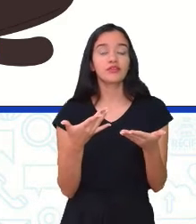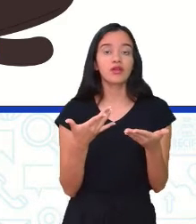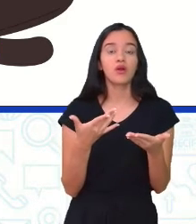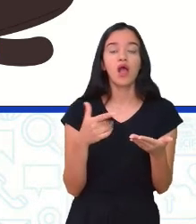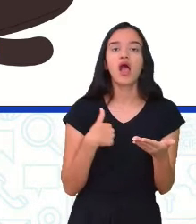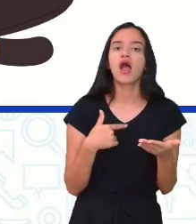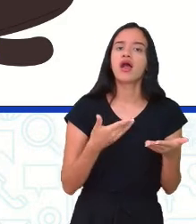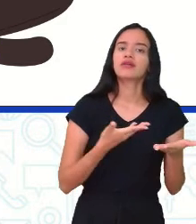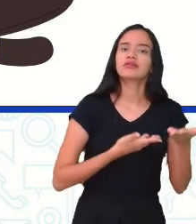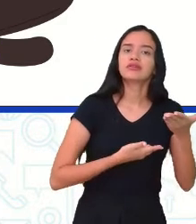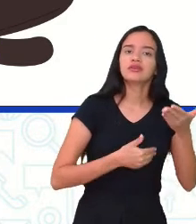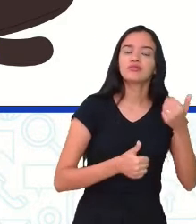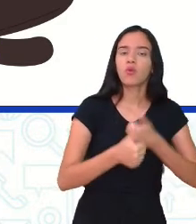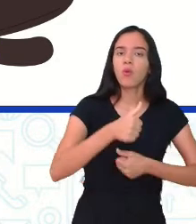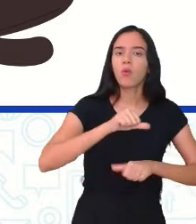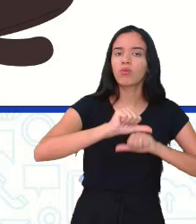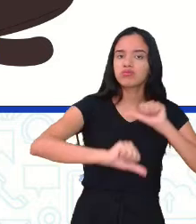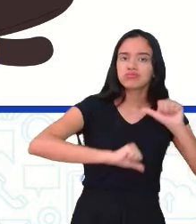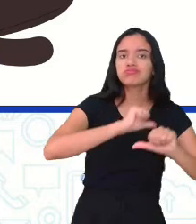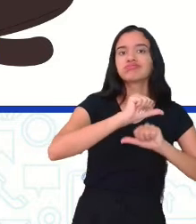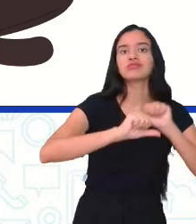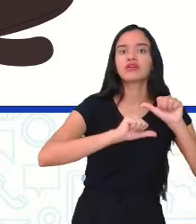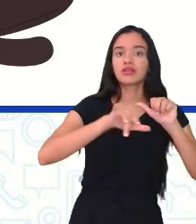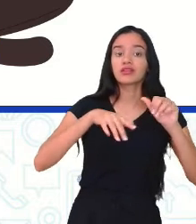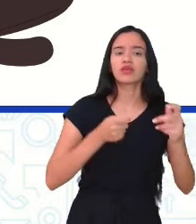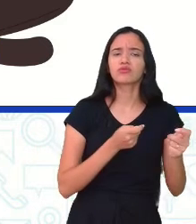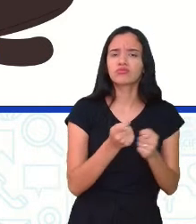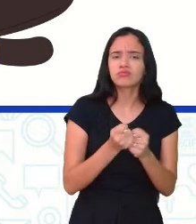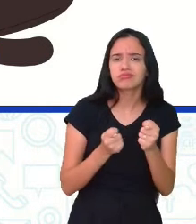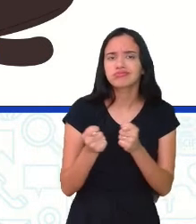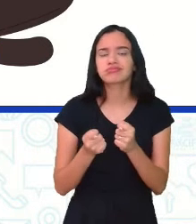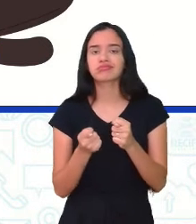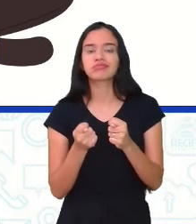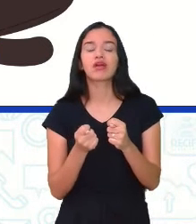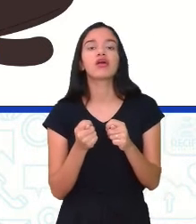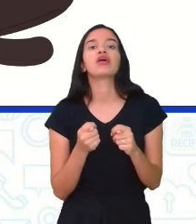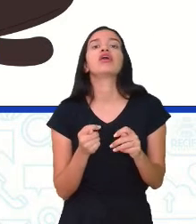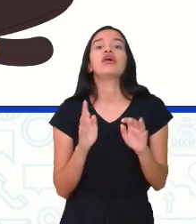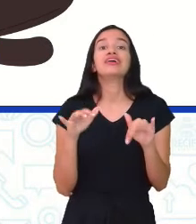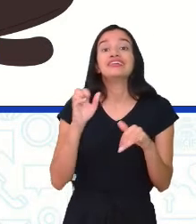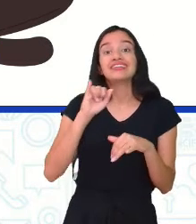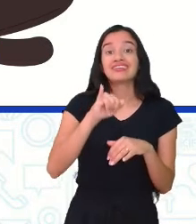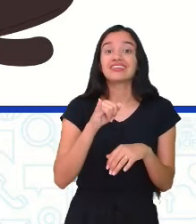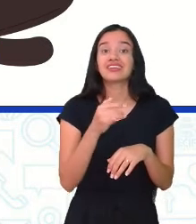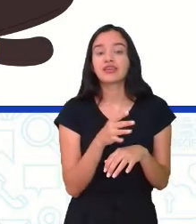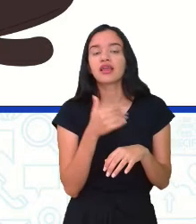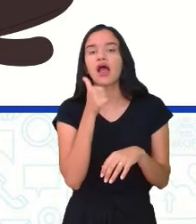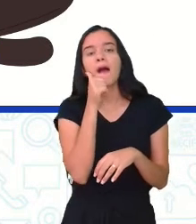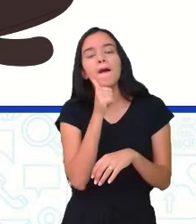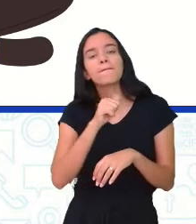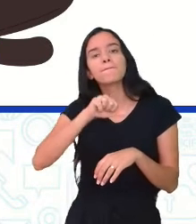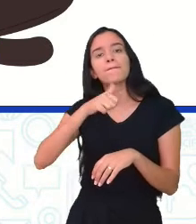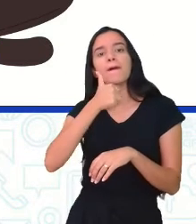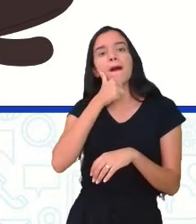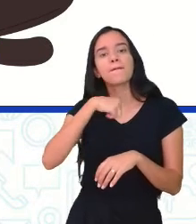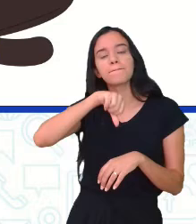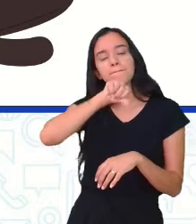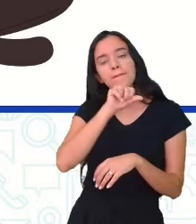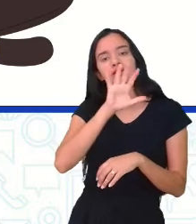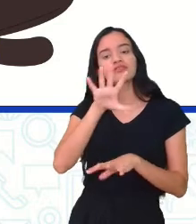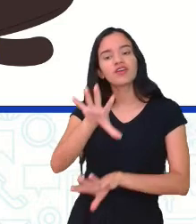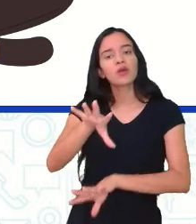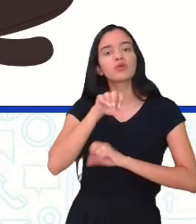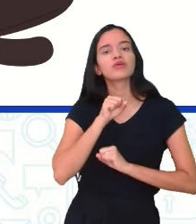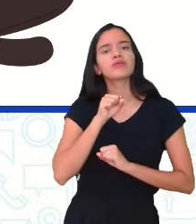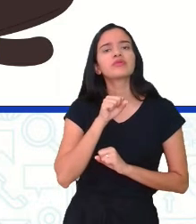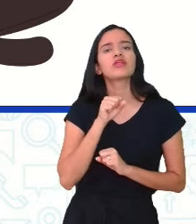já tem um maior controle. Mas, observem aí, se a mãe estiver contaminada, ela também pode passar para o bebê durante